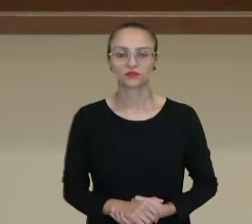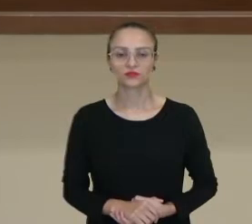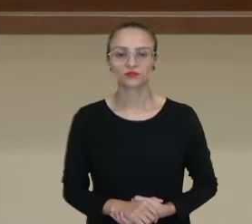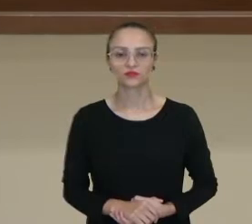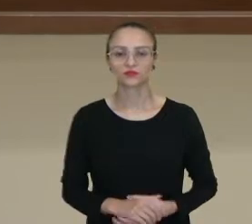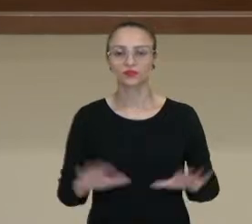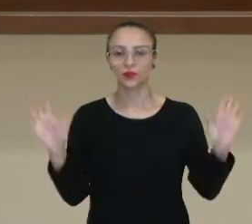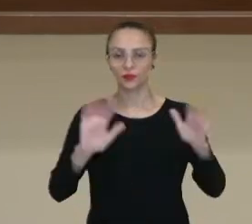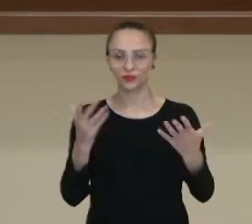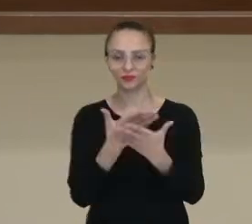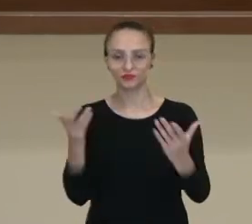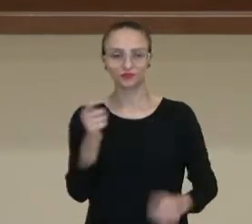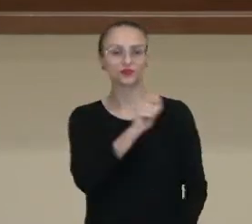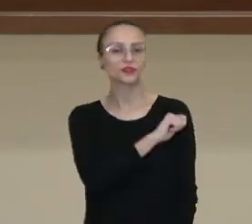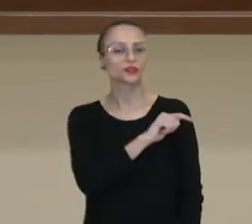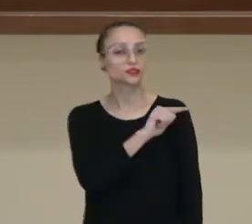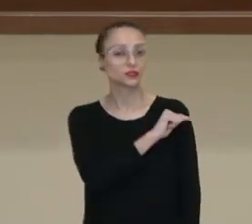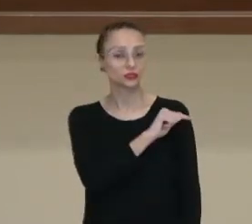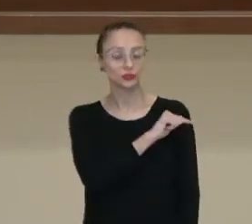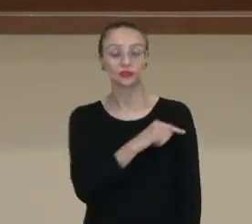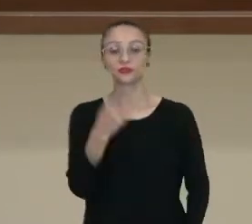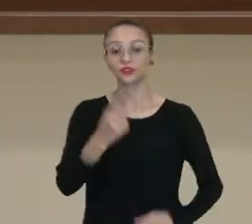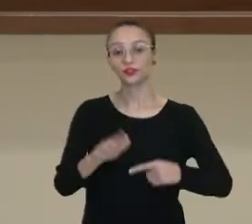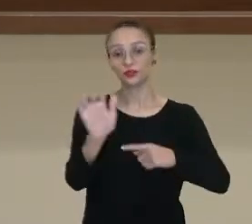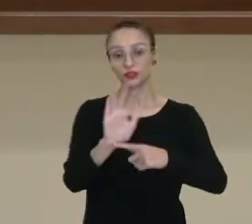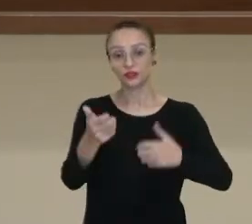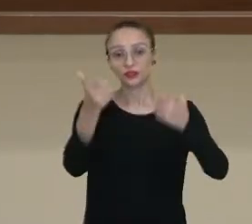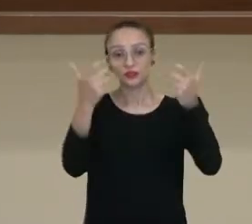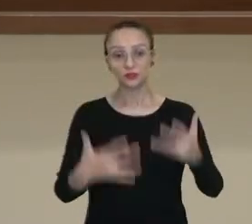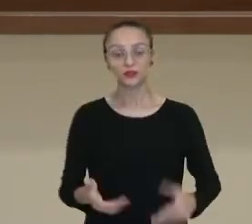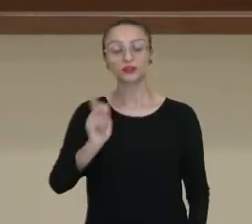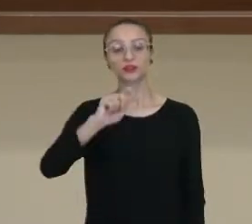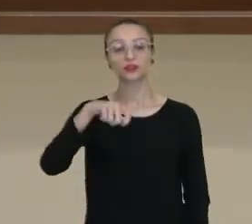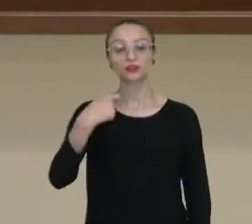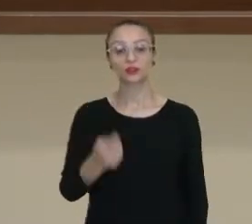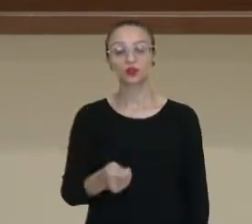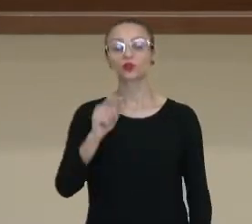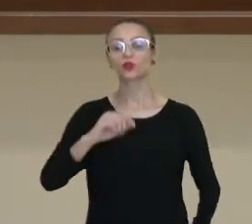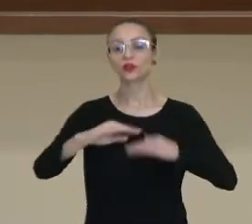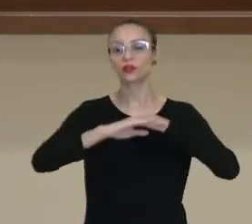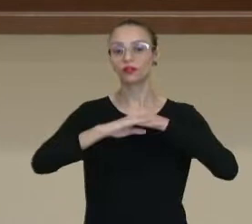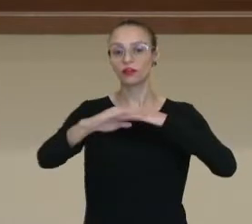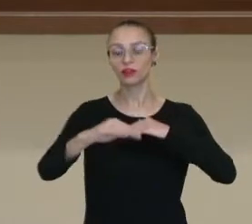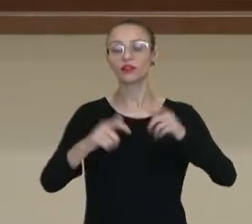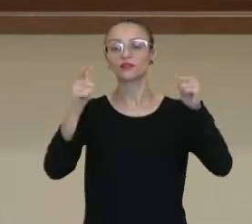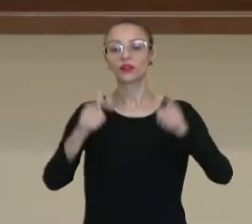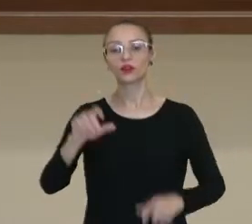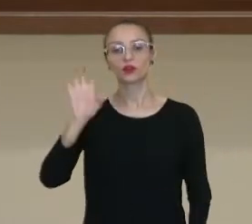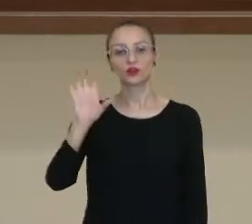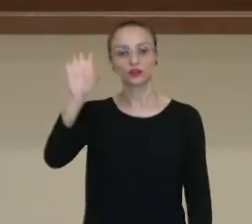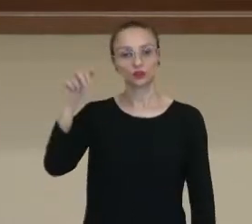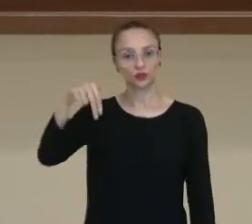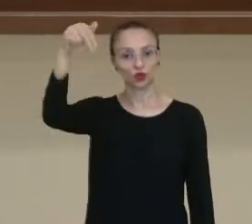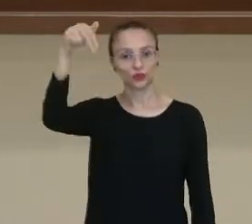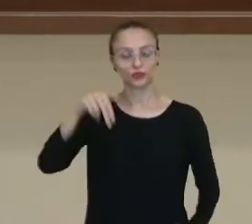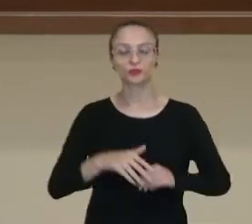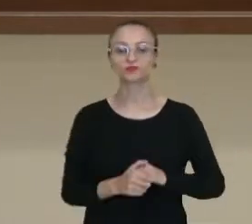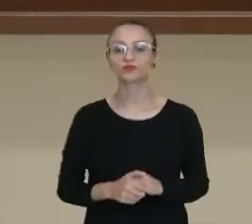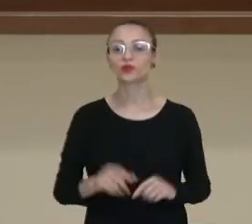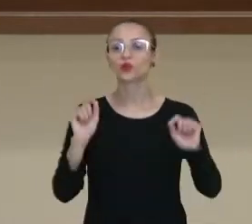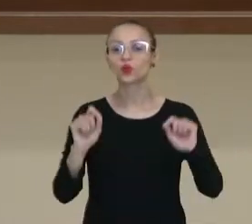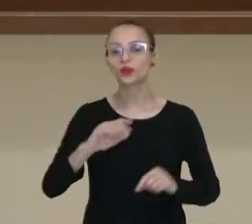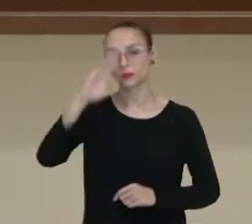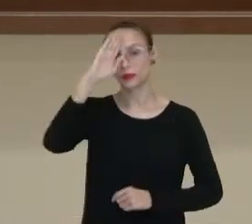Olá, estudantes do sétimo ano! Neste vídeo vamos falar sobre o relevo da região norte. Quais são as